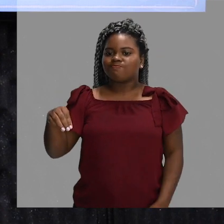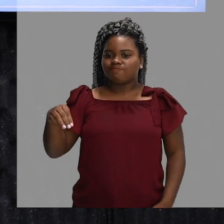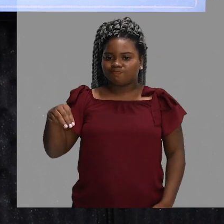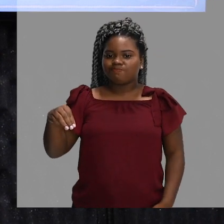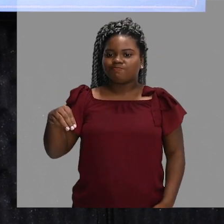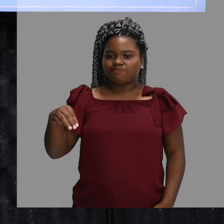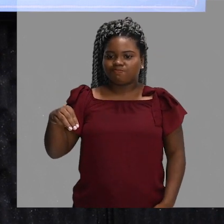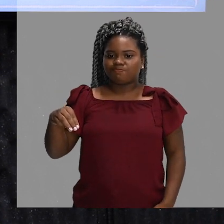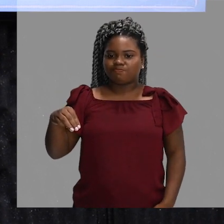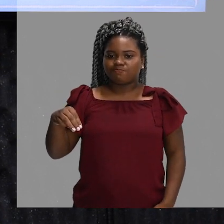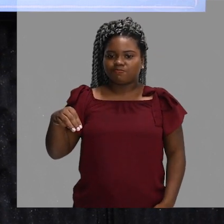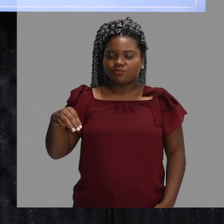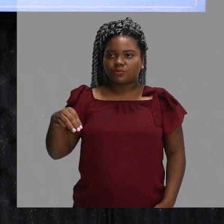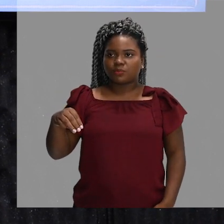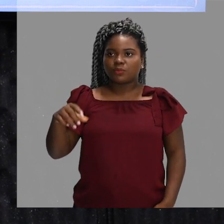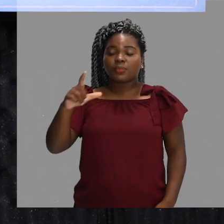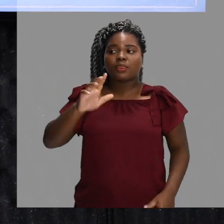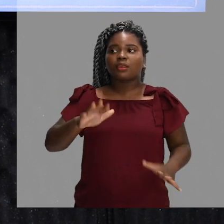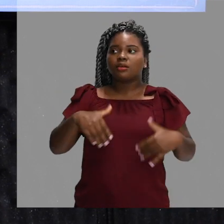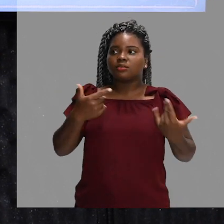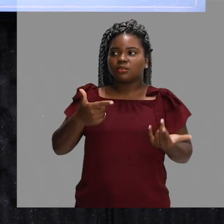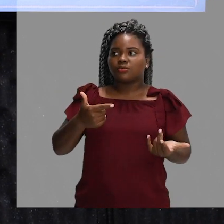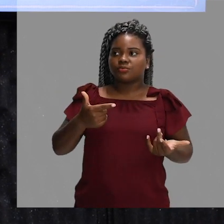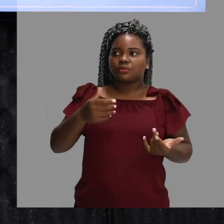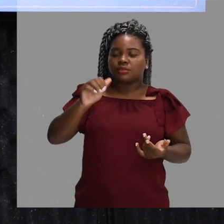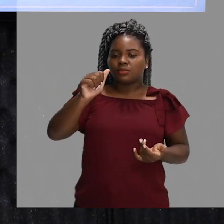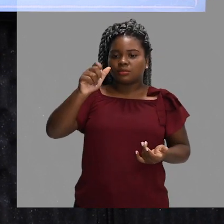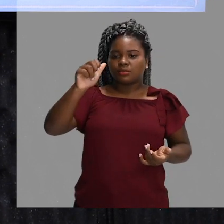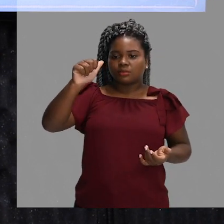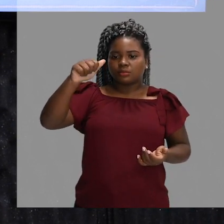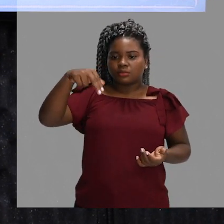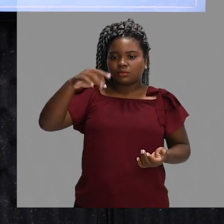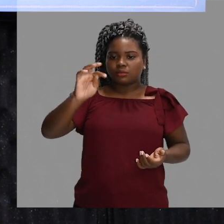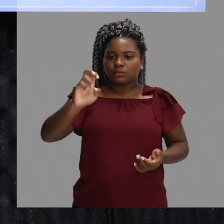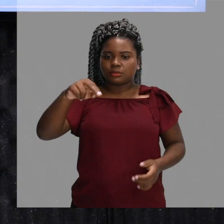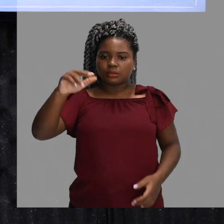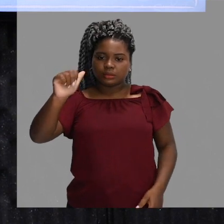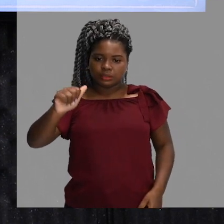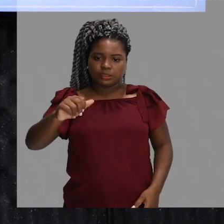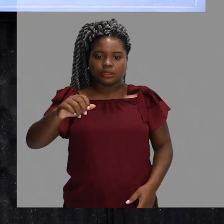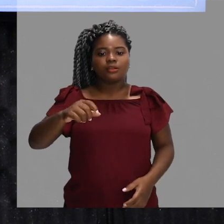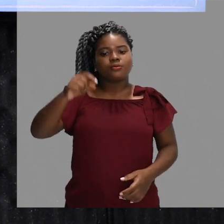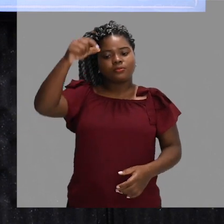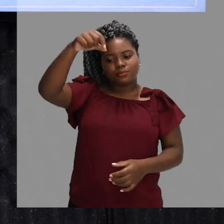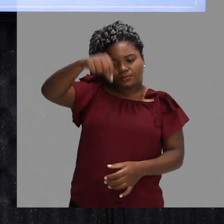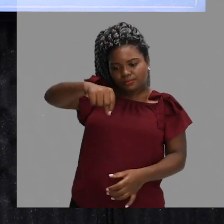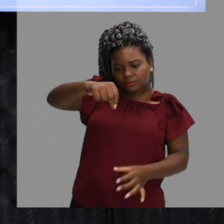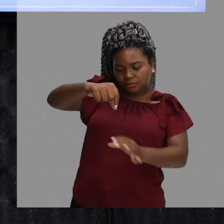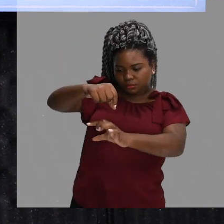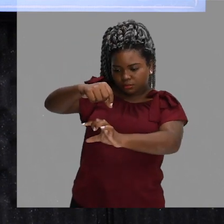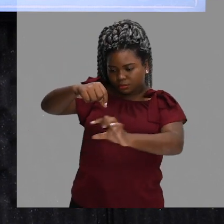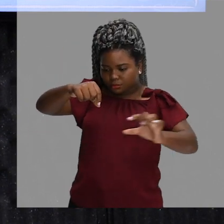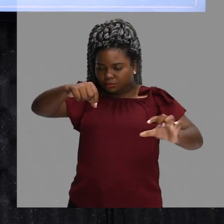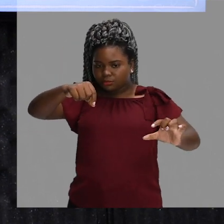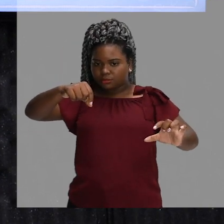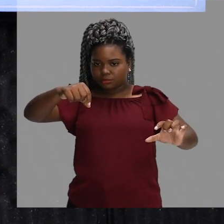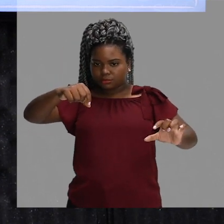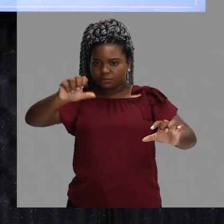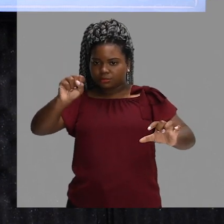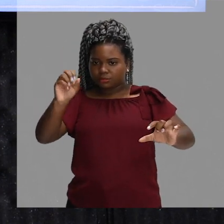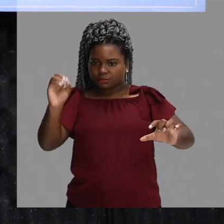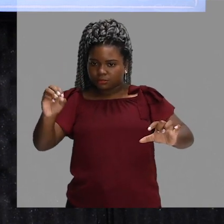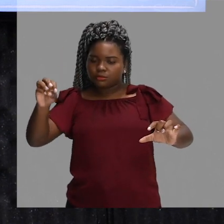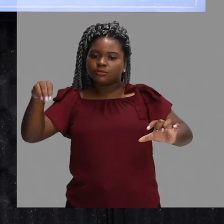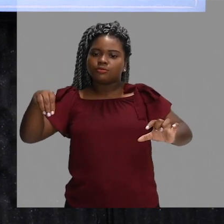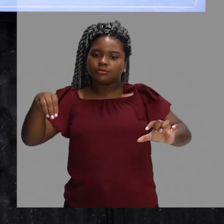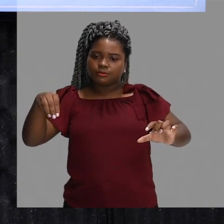se essa antena está fincada aqui na rede, fica sobre essa lente apenas o quê? 80 centímetros é o que fica ali sobre